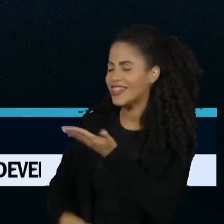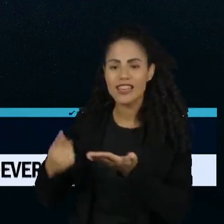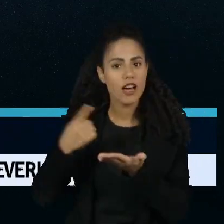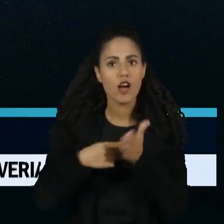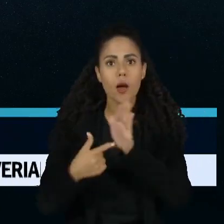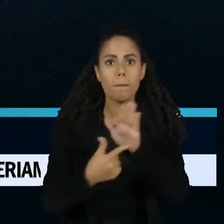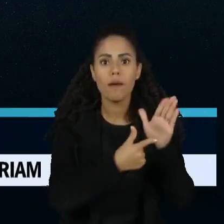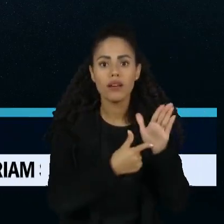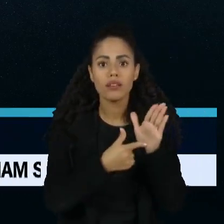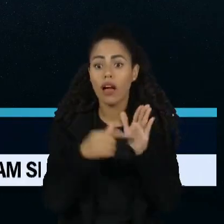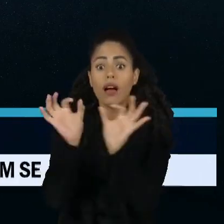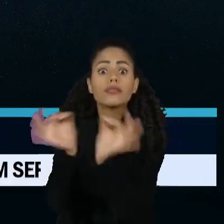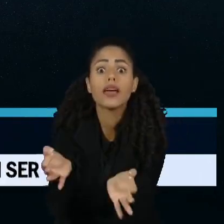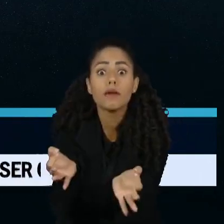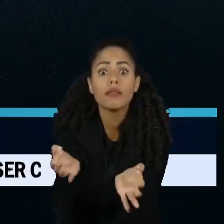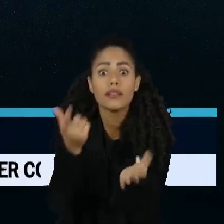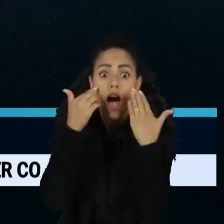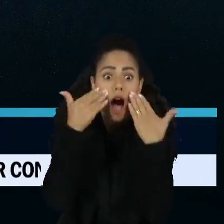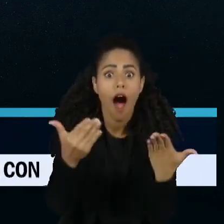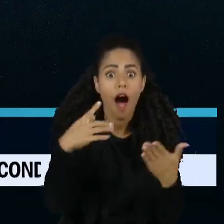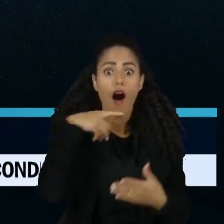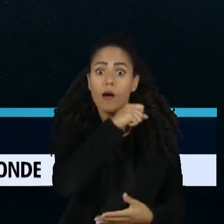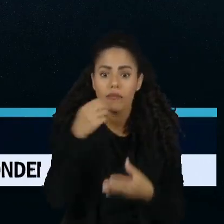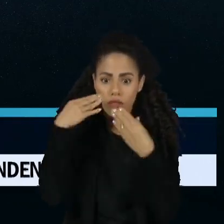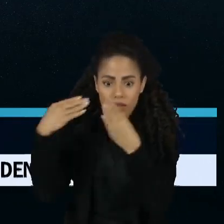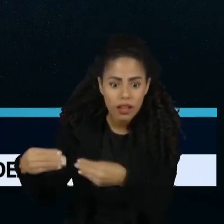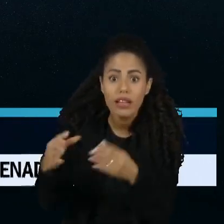complicados da internet sem abrir a boca.